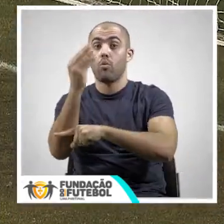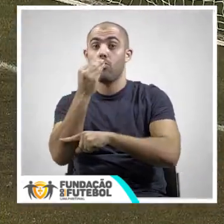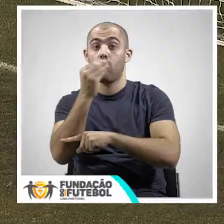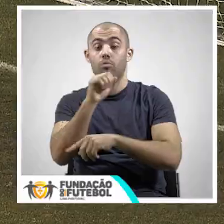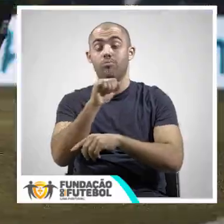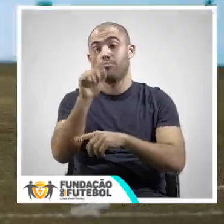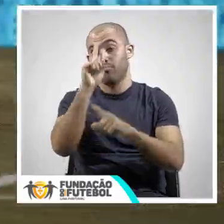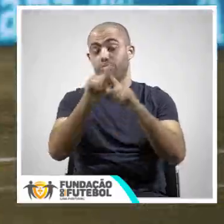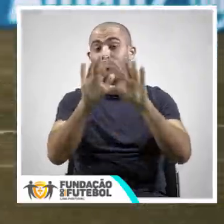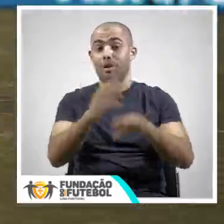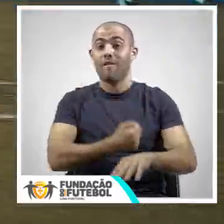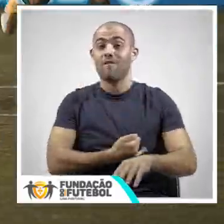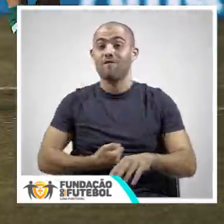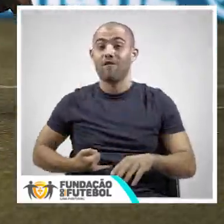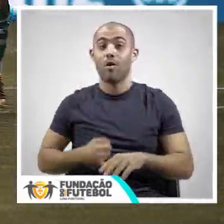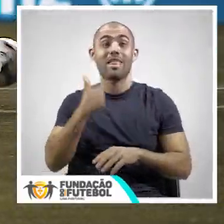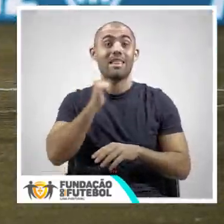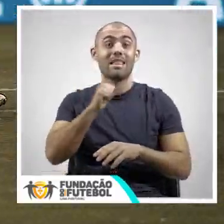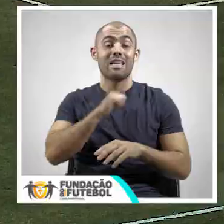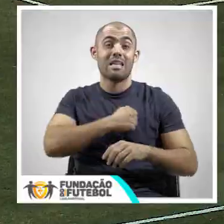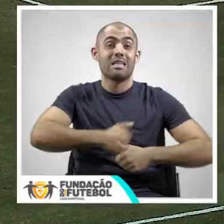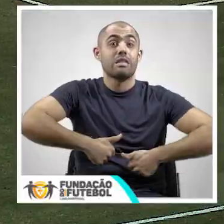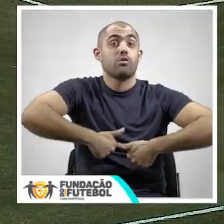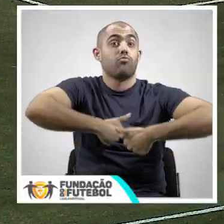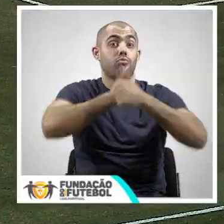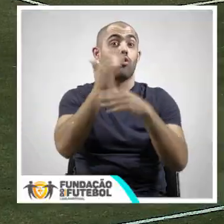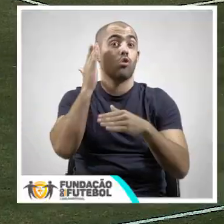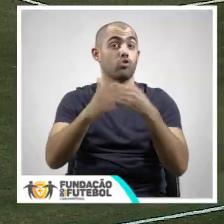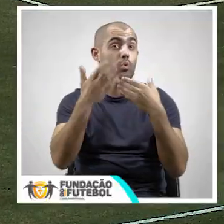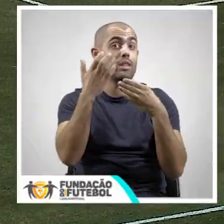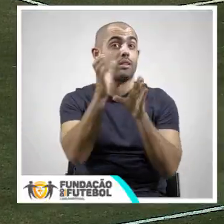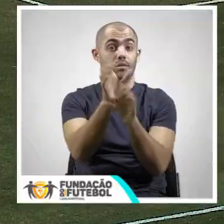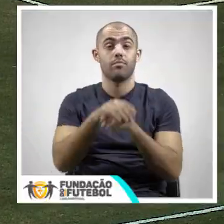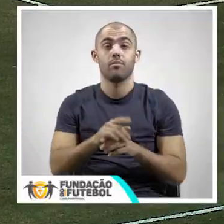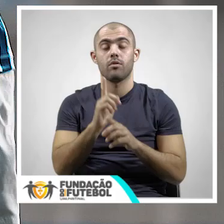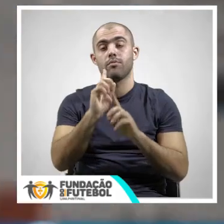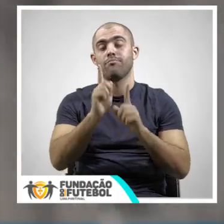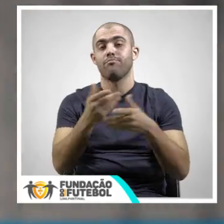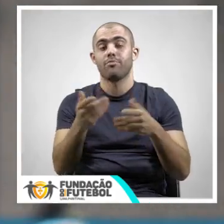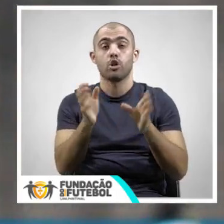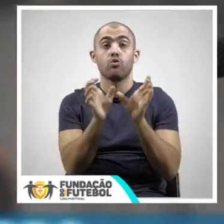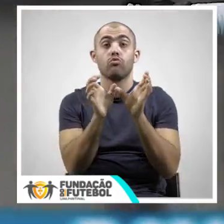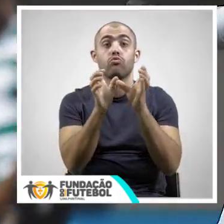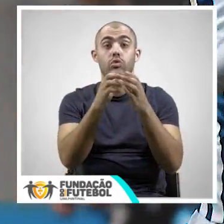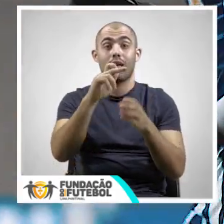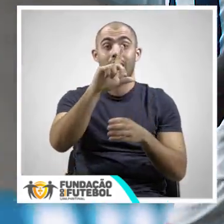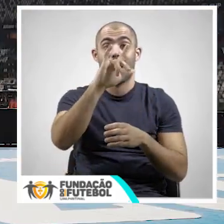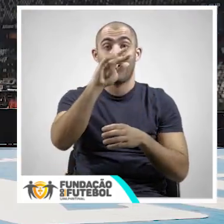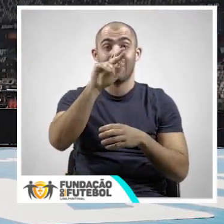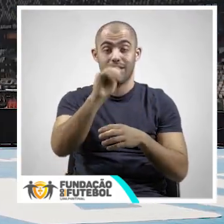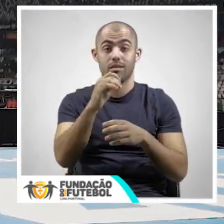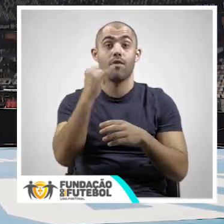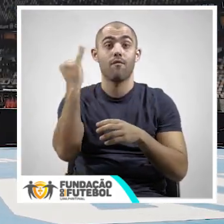Alimentar contra a Fome de Leiria, cidade anfitriã da Final Four. Iniciativa conjunta da Allianz